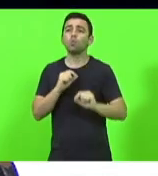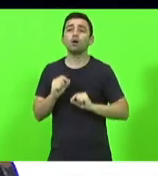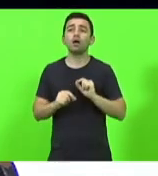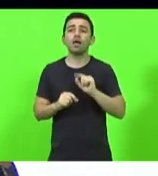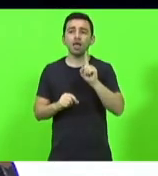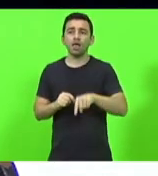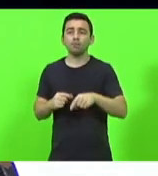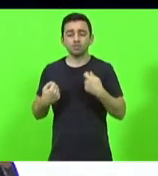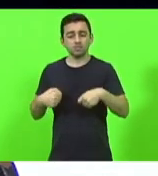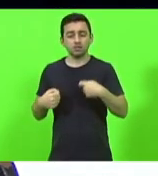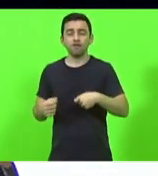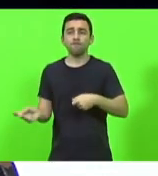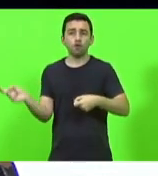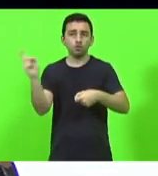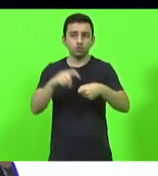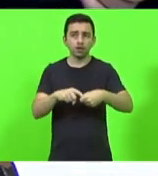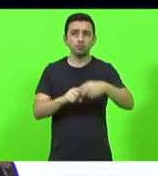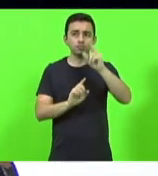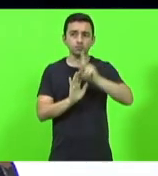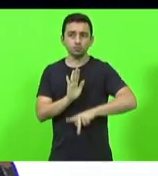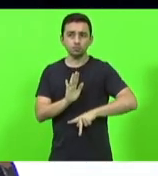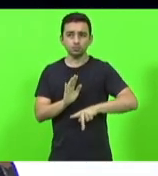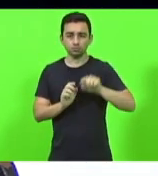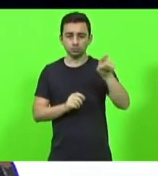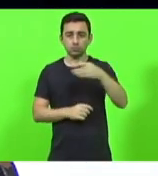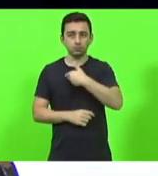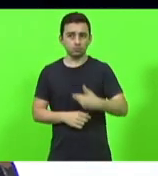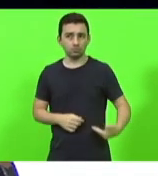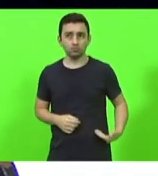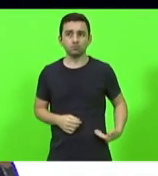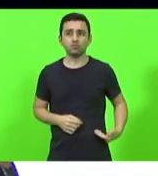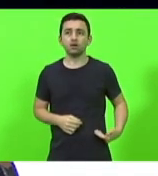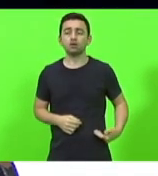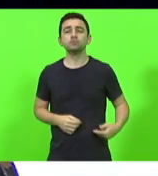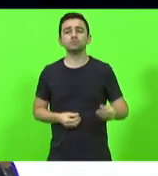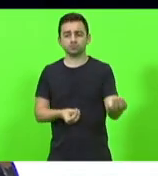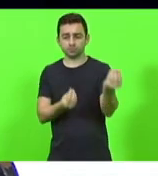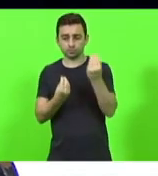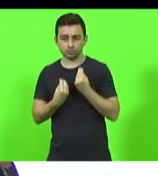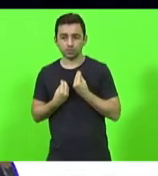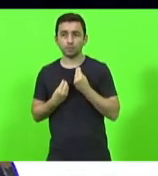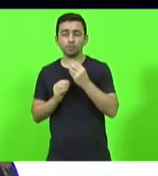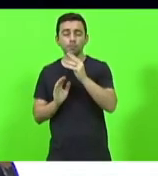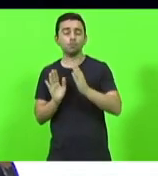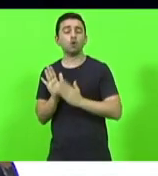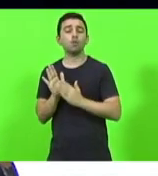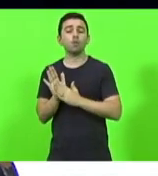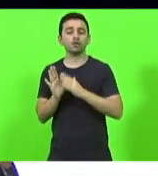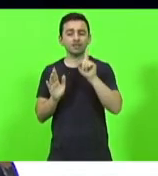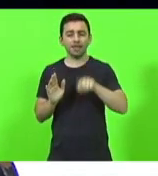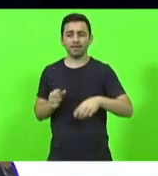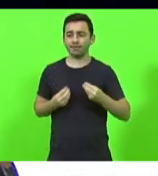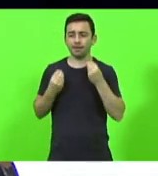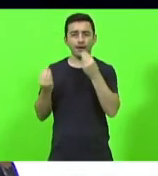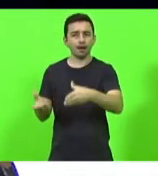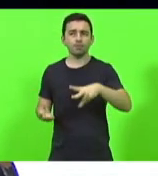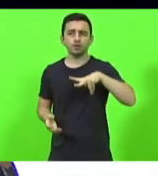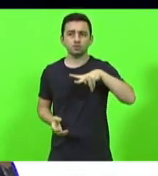é de devolver esse projeto para o governo do Estado e ele nos mandar de volta uma proposta de venda, de entrega para a iniciativa privada.